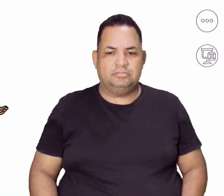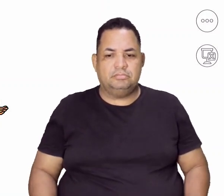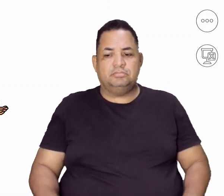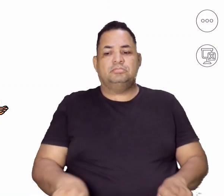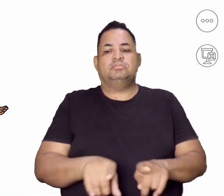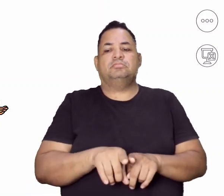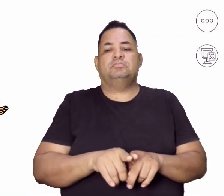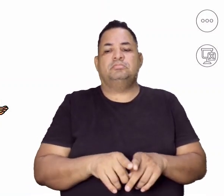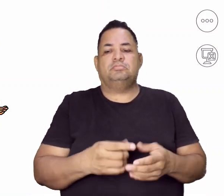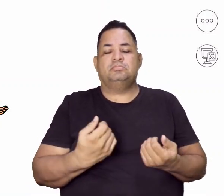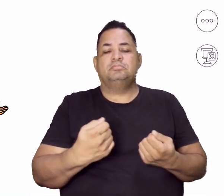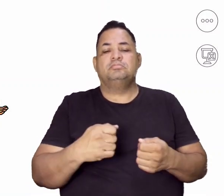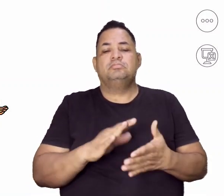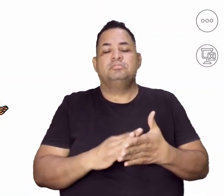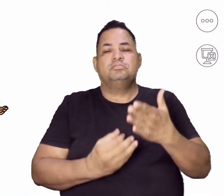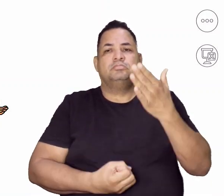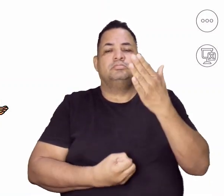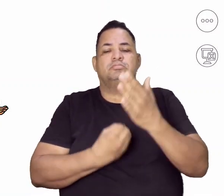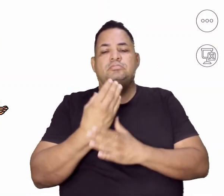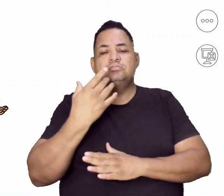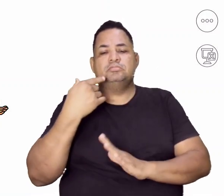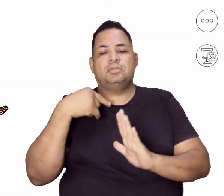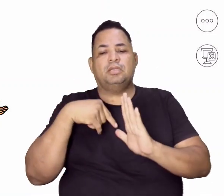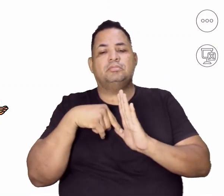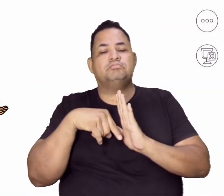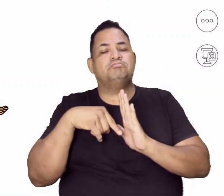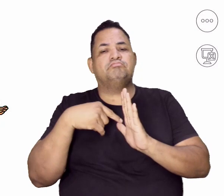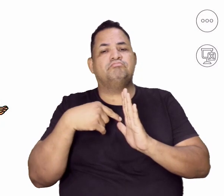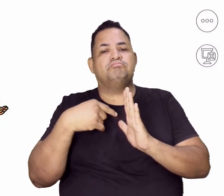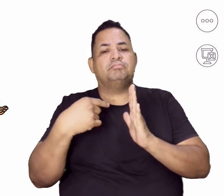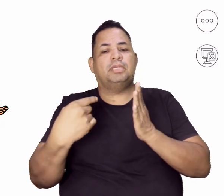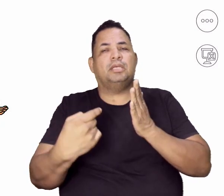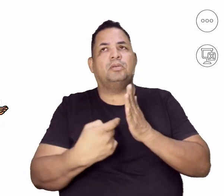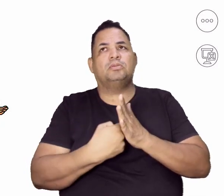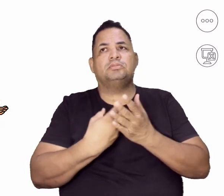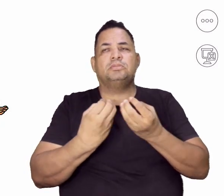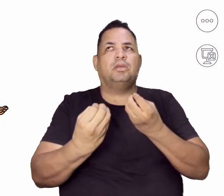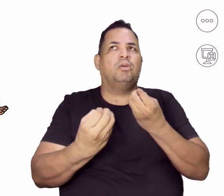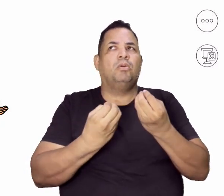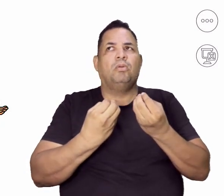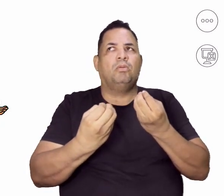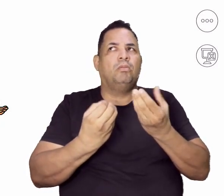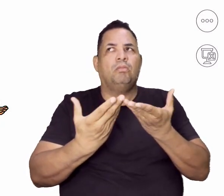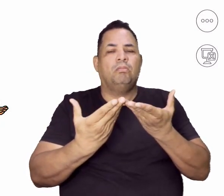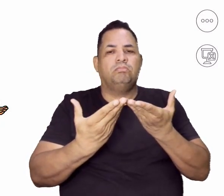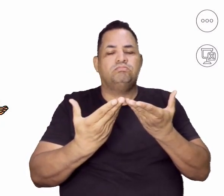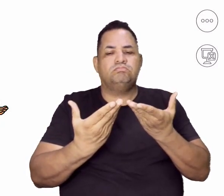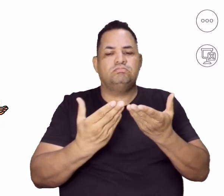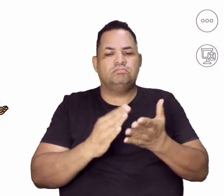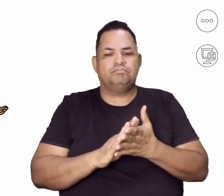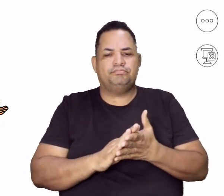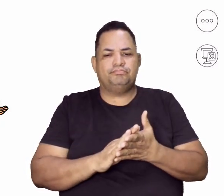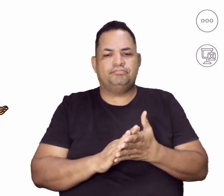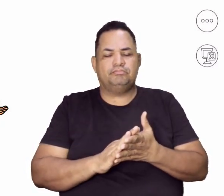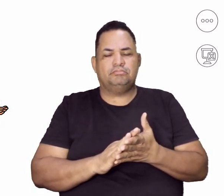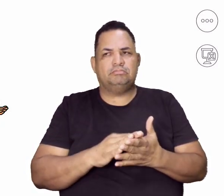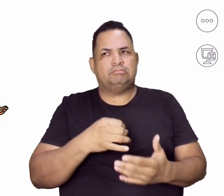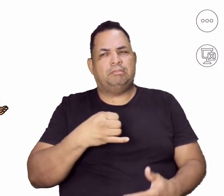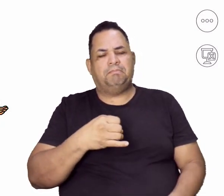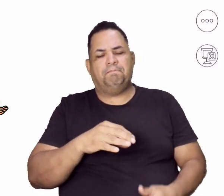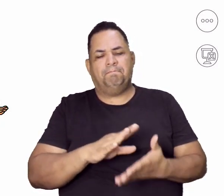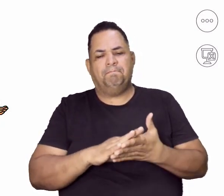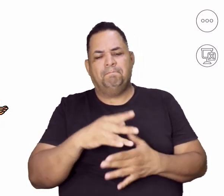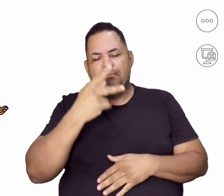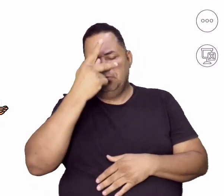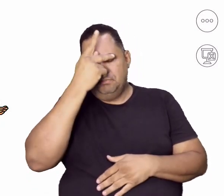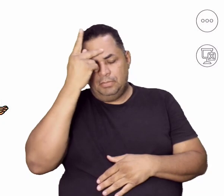cabeça é por que algumas pessoas desenvolvem. Por que, prof? Será que elas são pessoas mais fracas? Será que